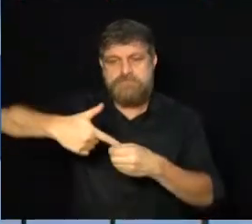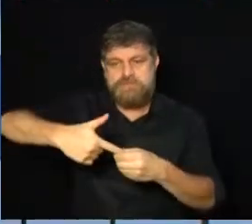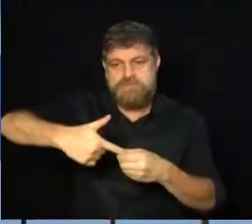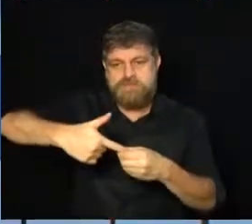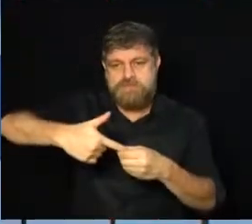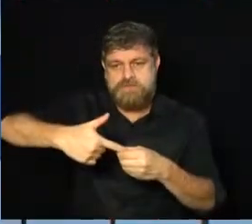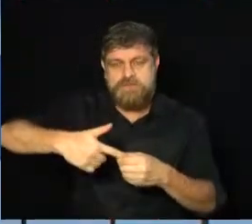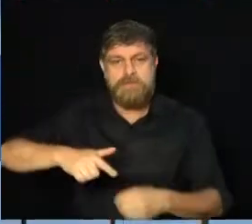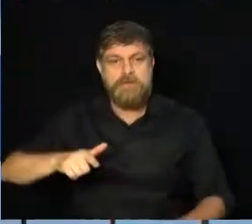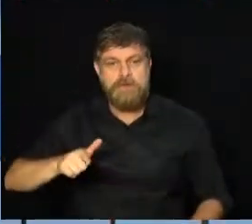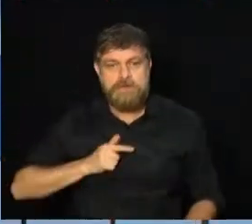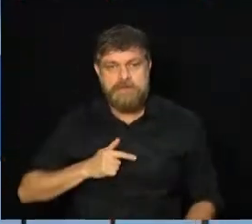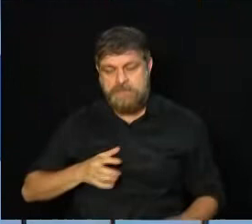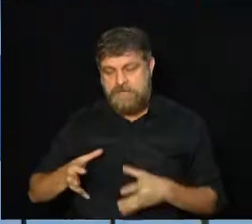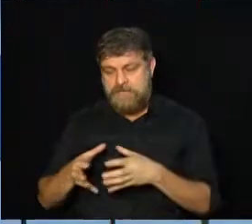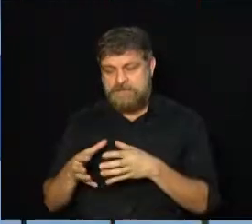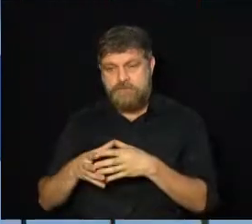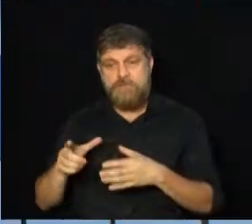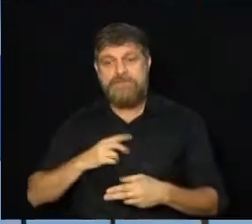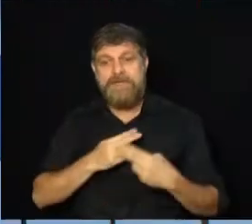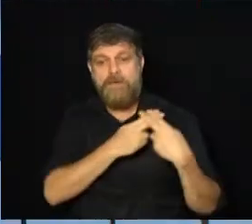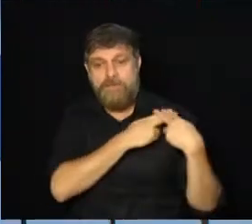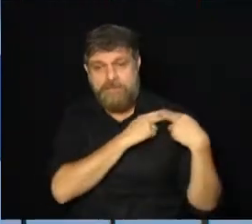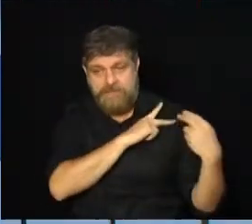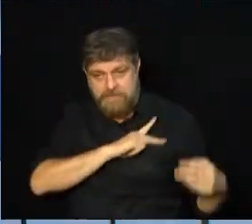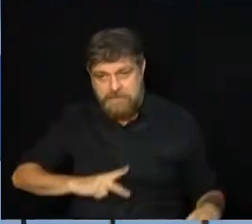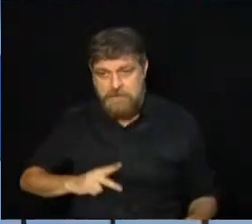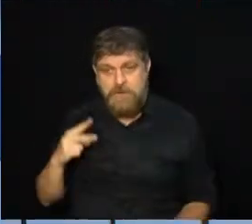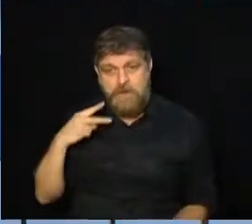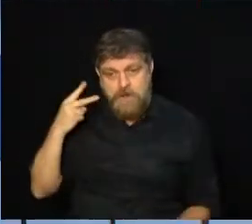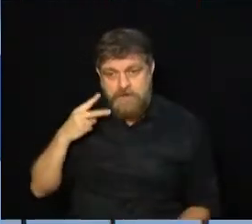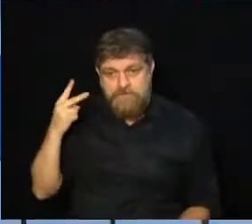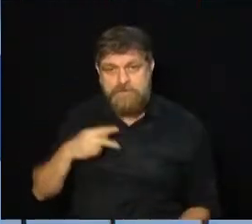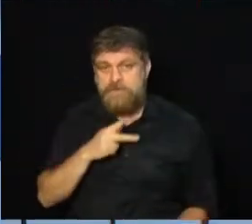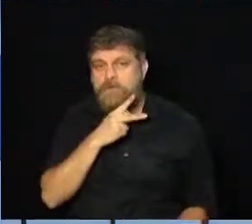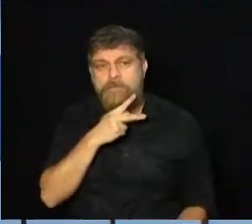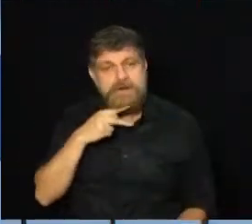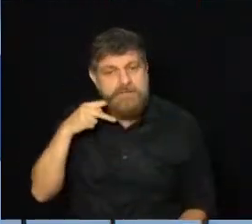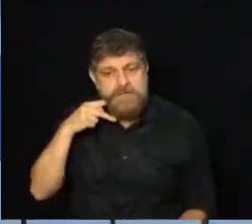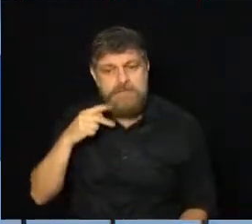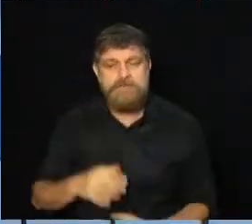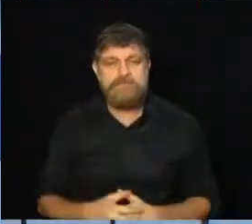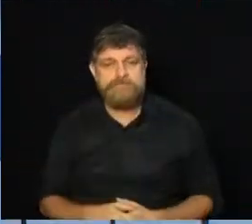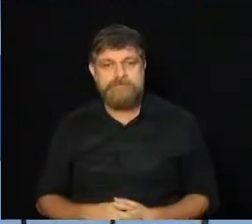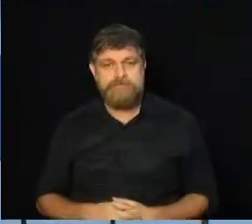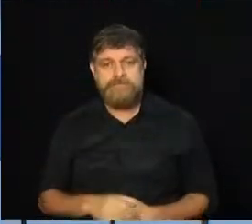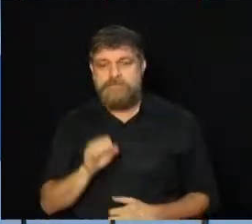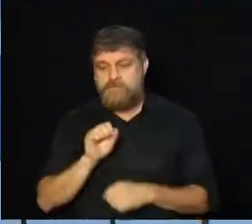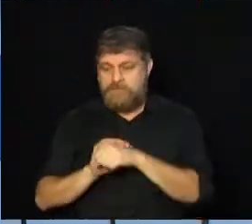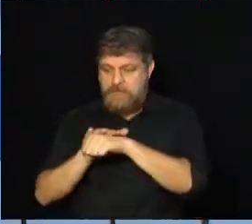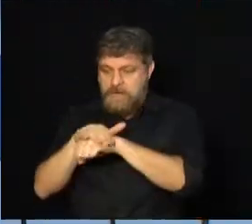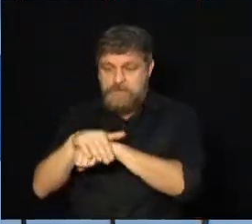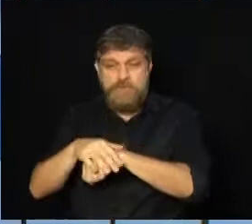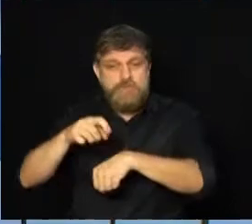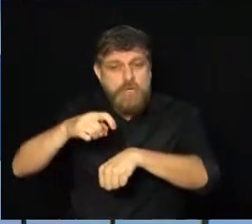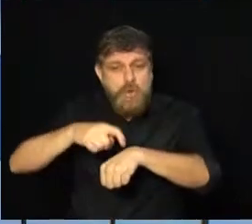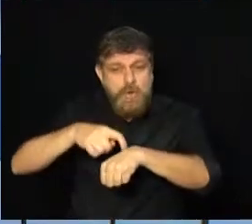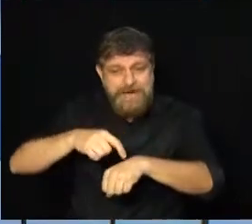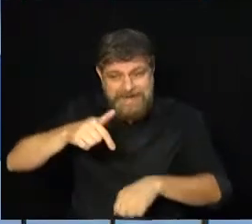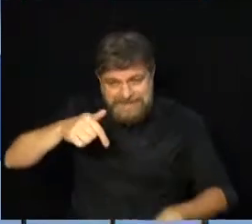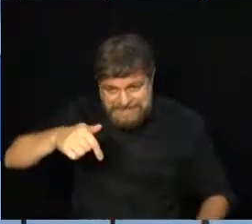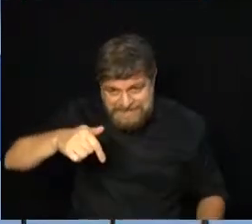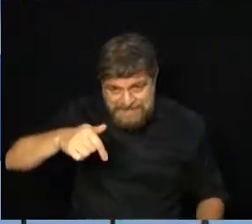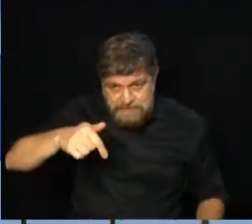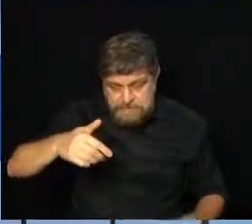Essa frente parlamentar tem como presidente o vereador Permínio Monteiro. E à noite, a partir das 7